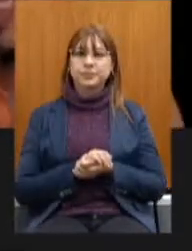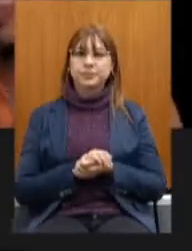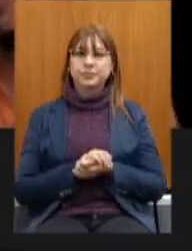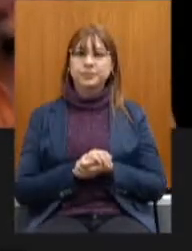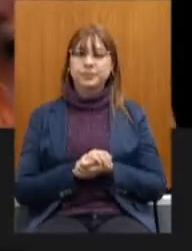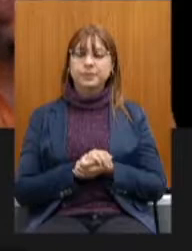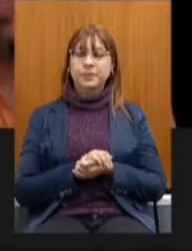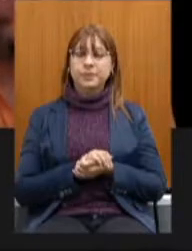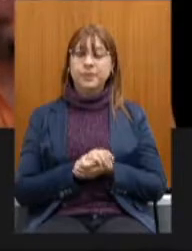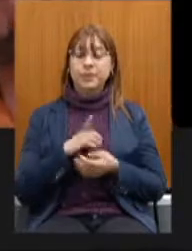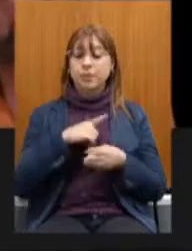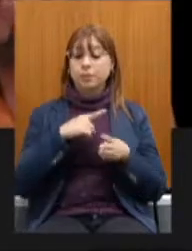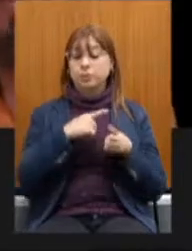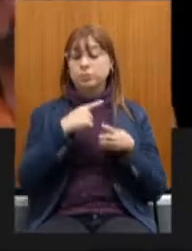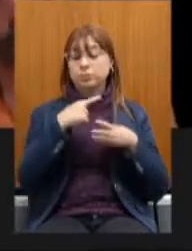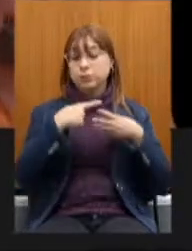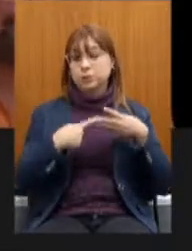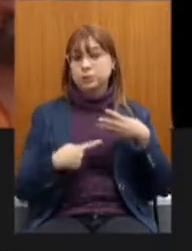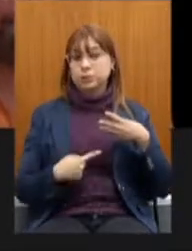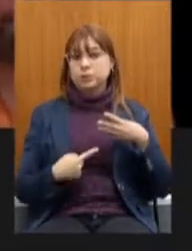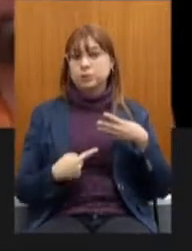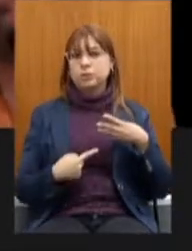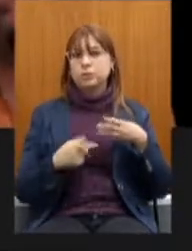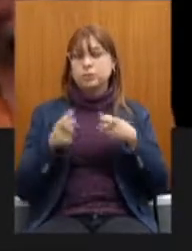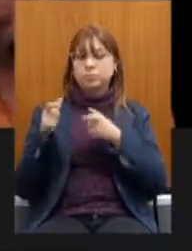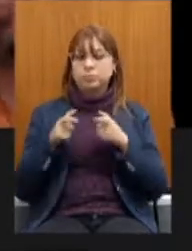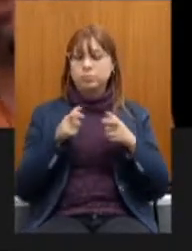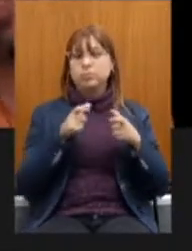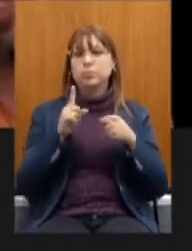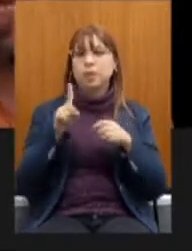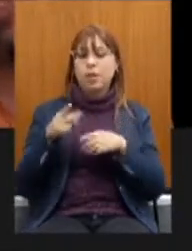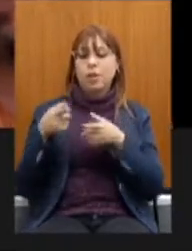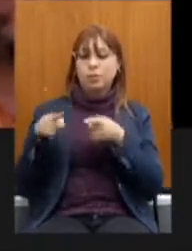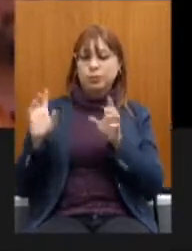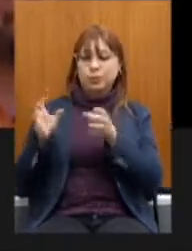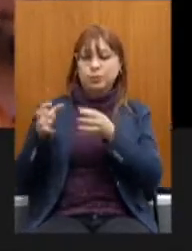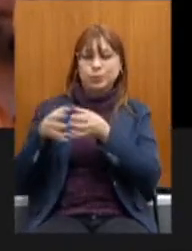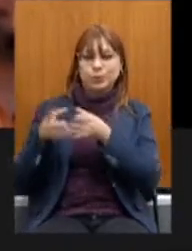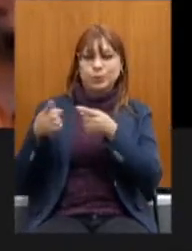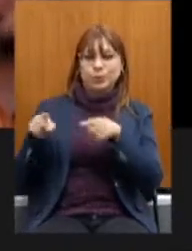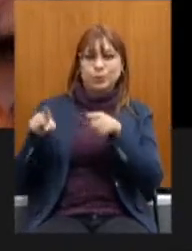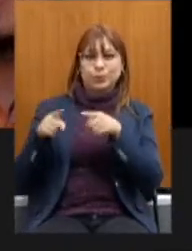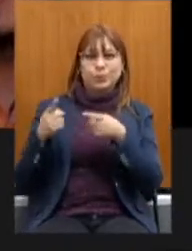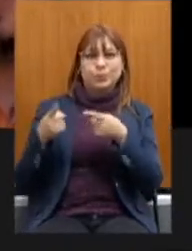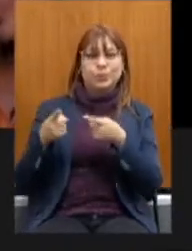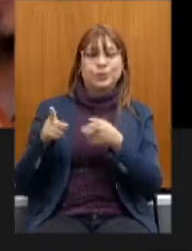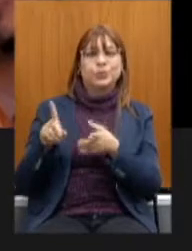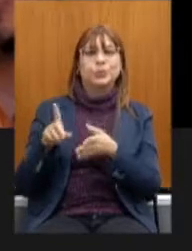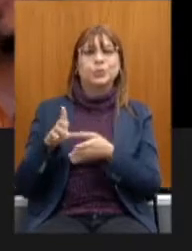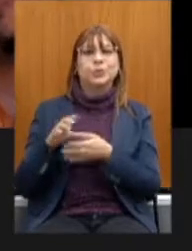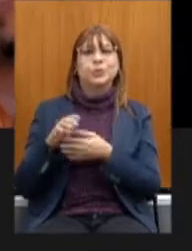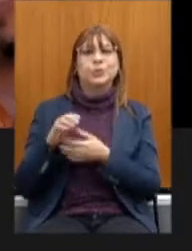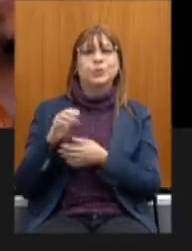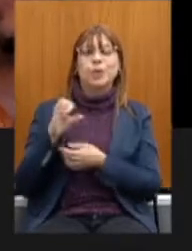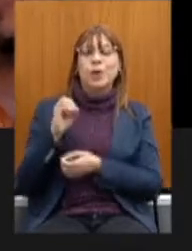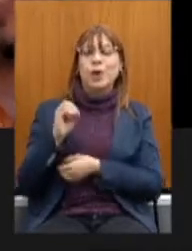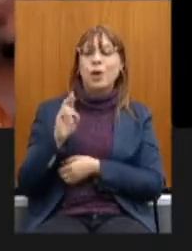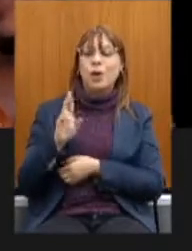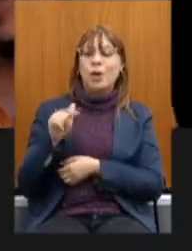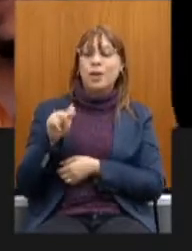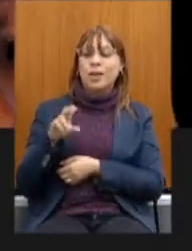Ela possui três corpos estáveis, que é a Orquestra Sinfônica de Minas Gerais, que o senhor relembrou aí como é que